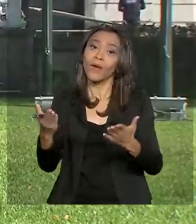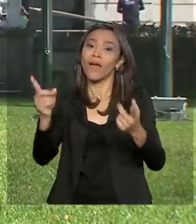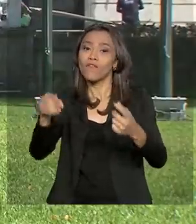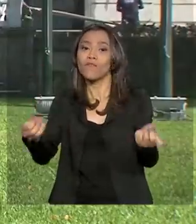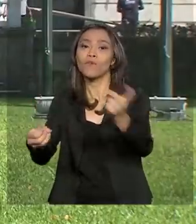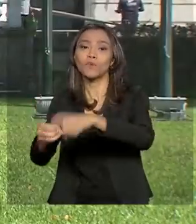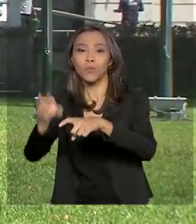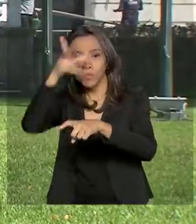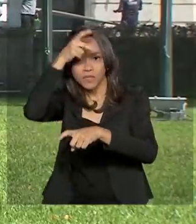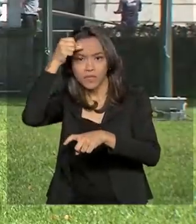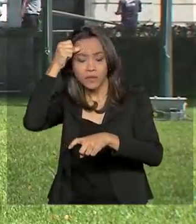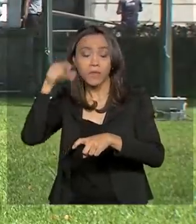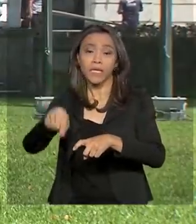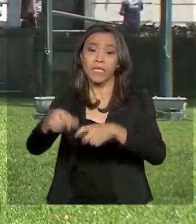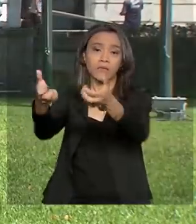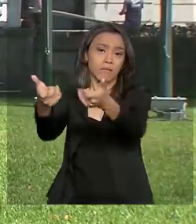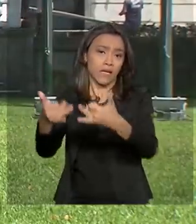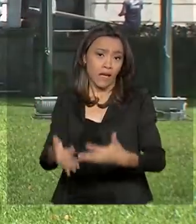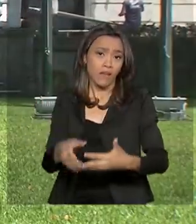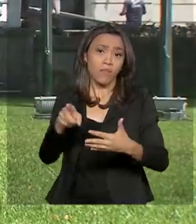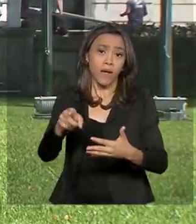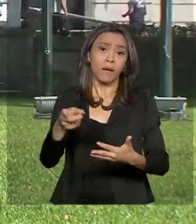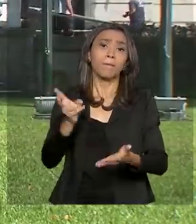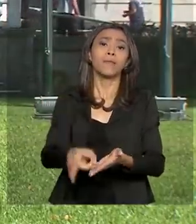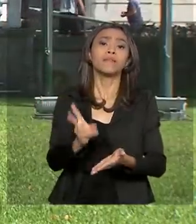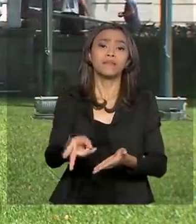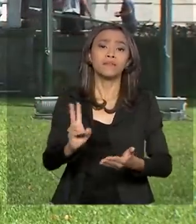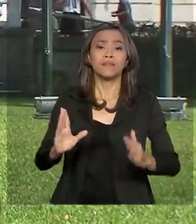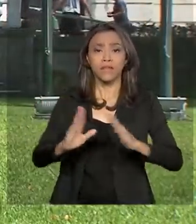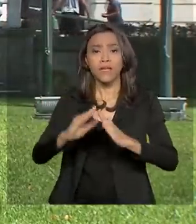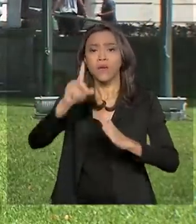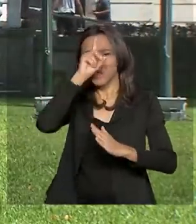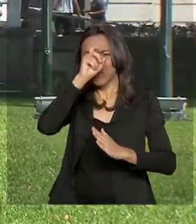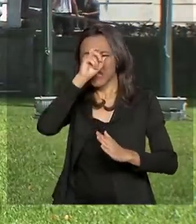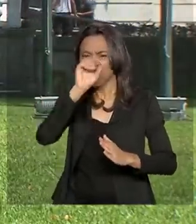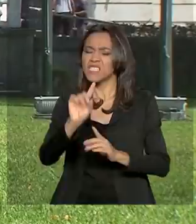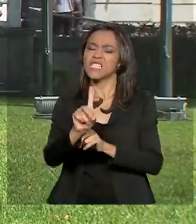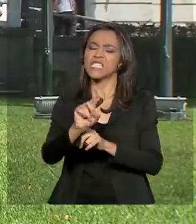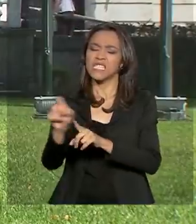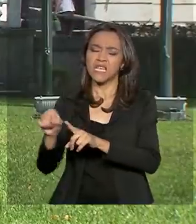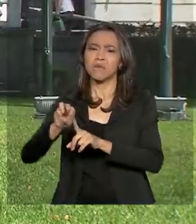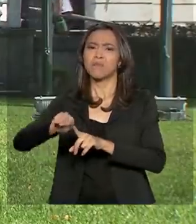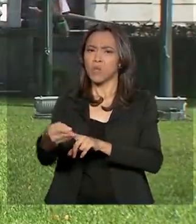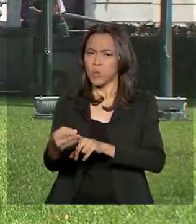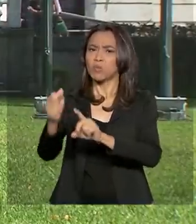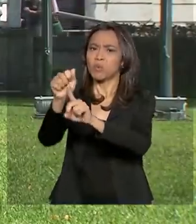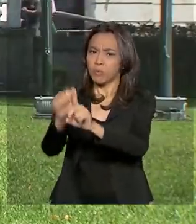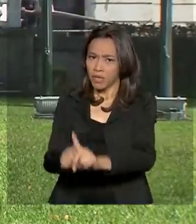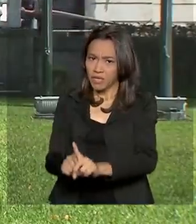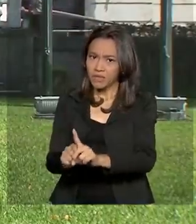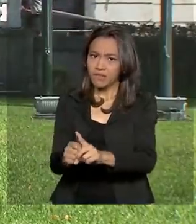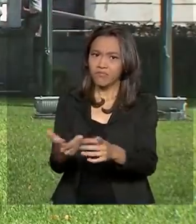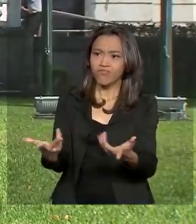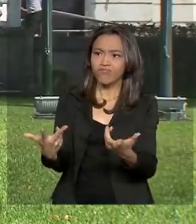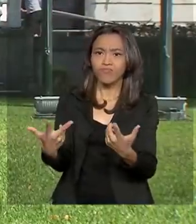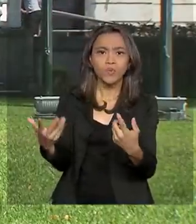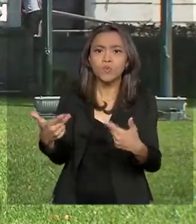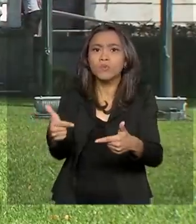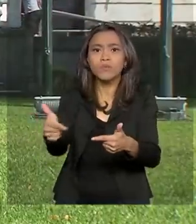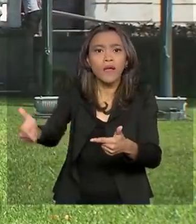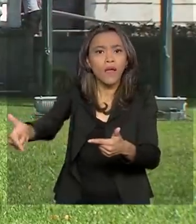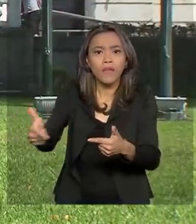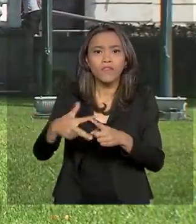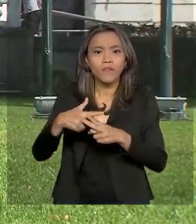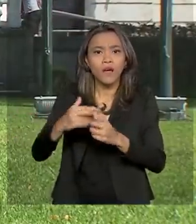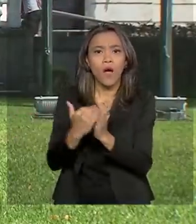União para a manutenção dessas unidades, de cerca de 100 milhões de reais por mês, não sofreram nenhum reajuste ao longo de